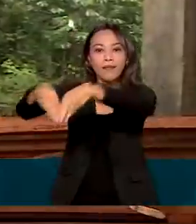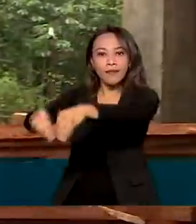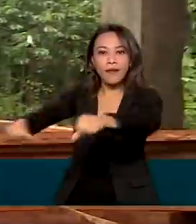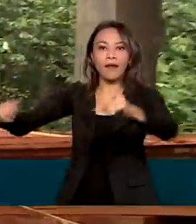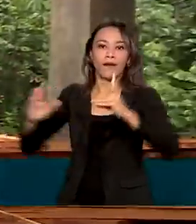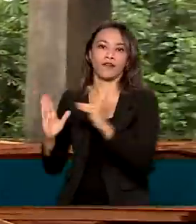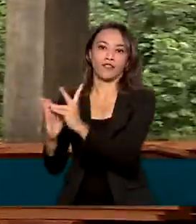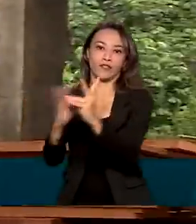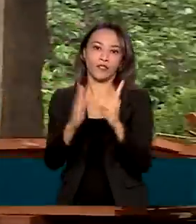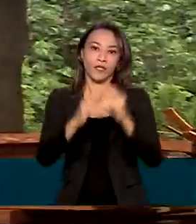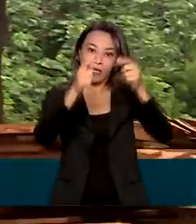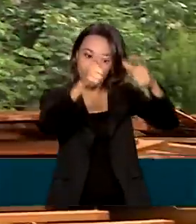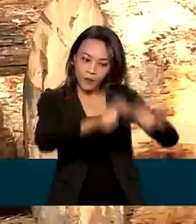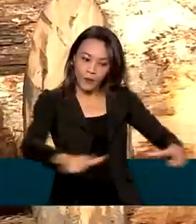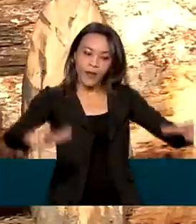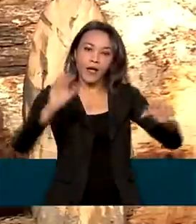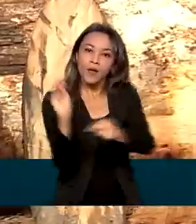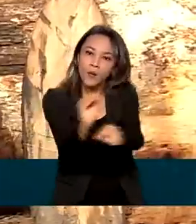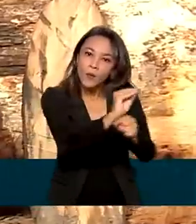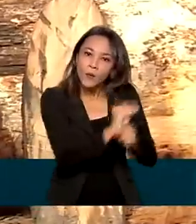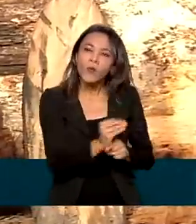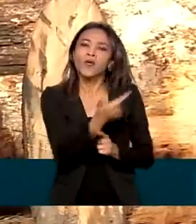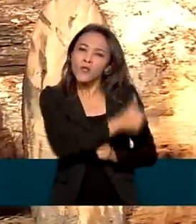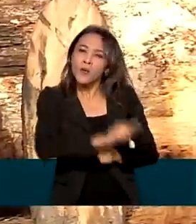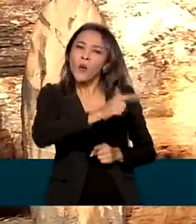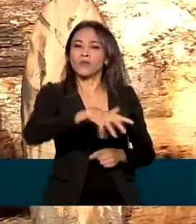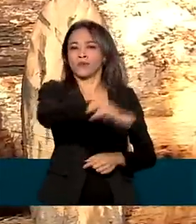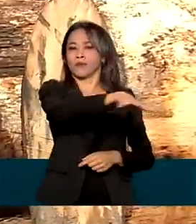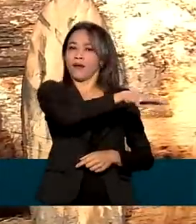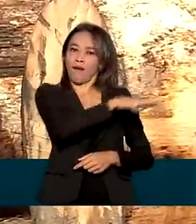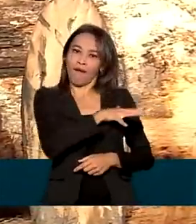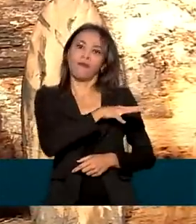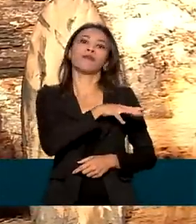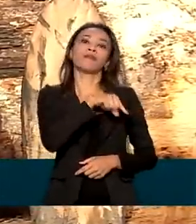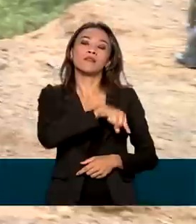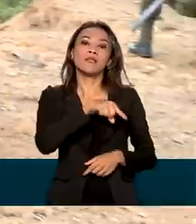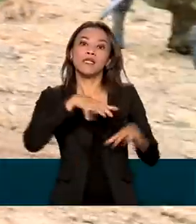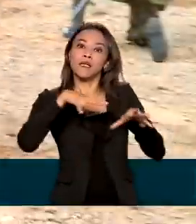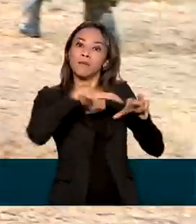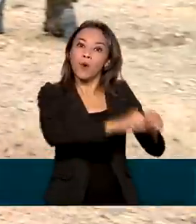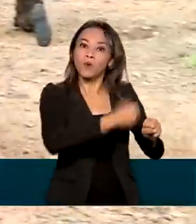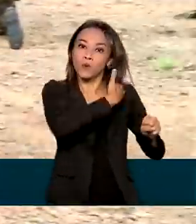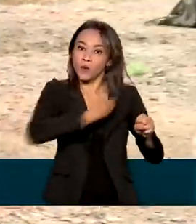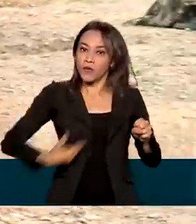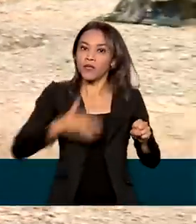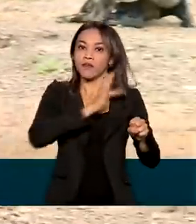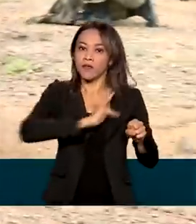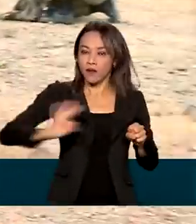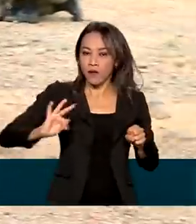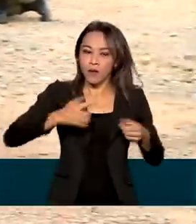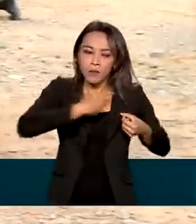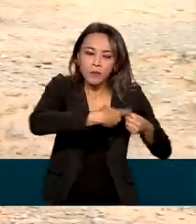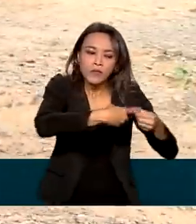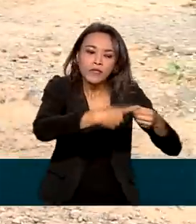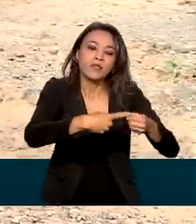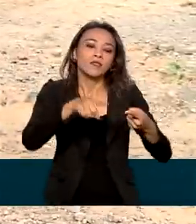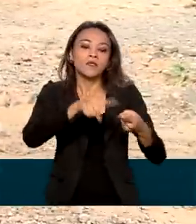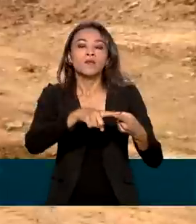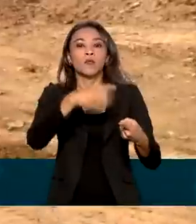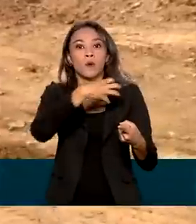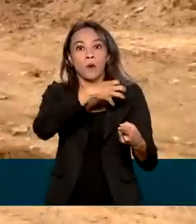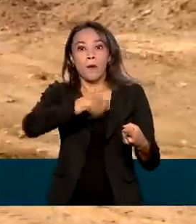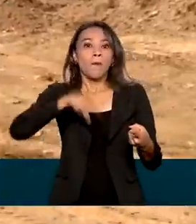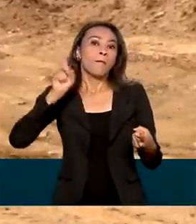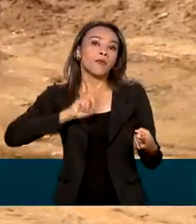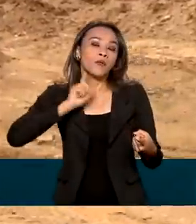unidades de conservação e demais áreas sob propriedade ou posse da União em municípios de Mato Grosso,